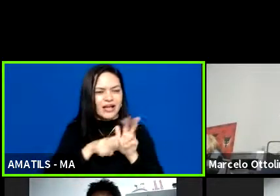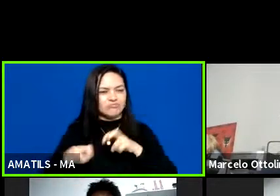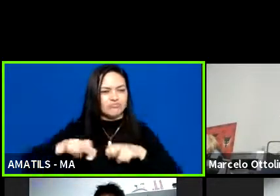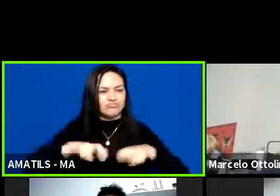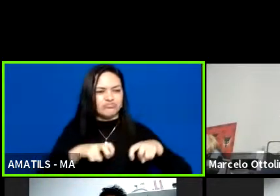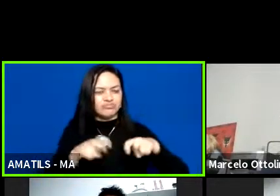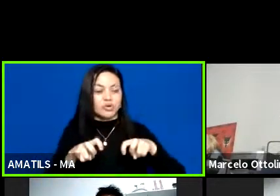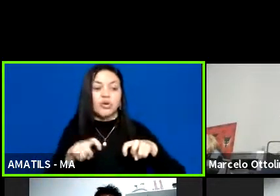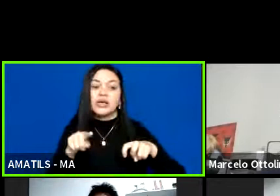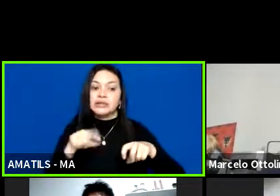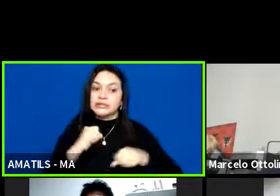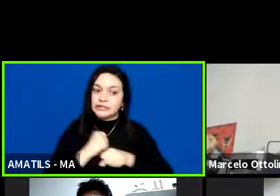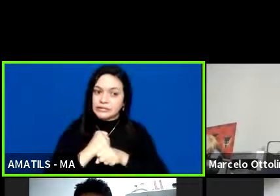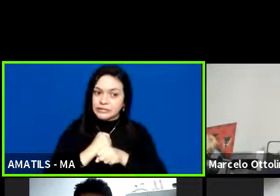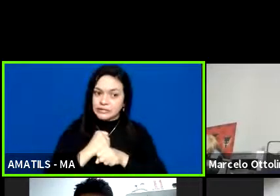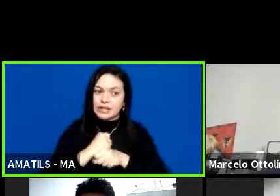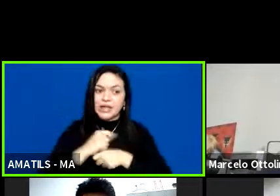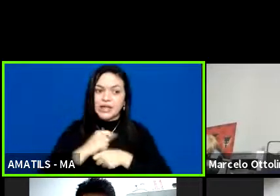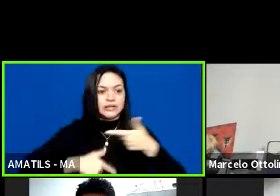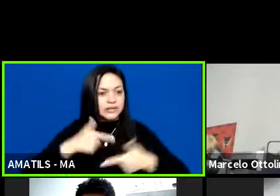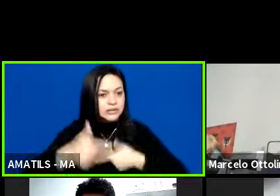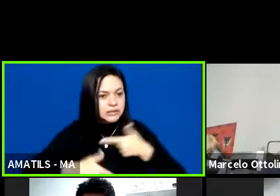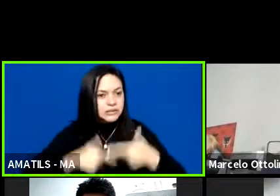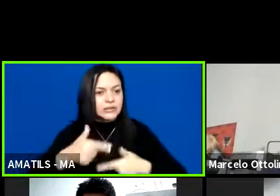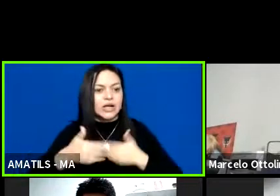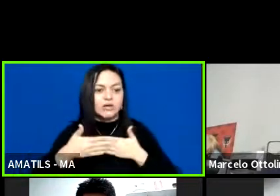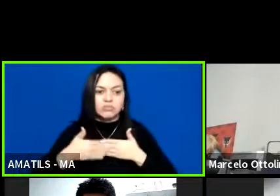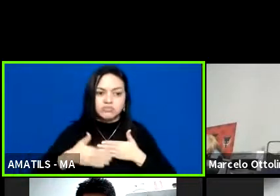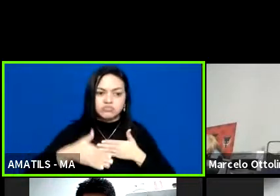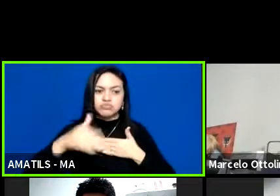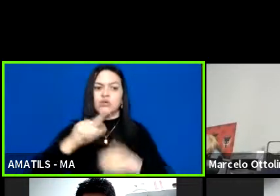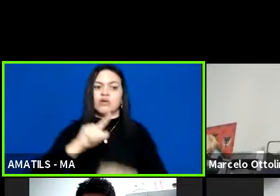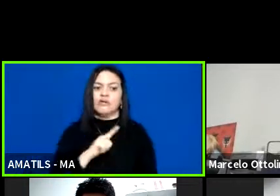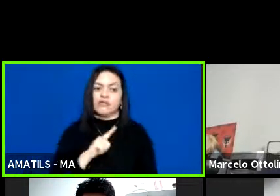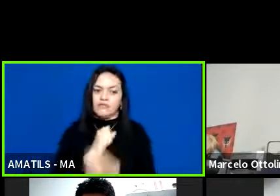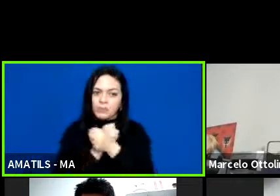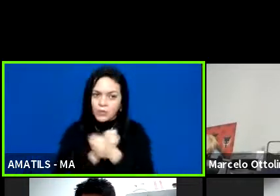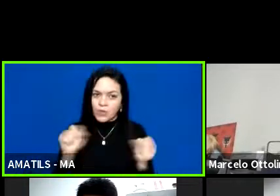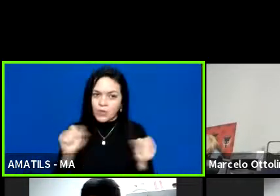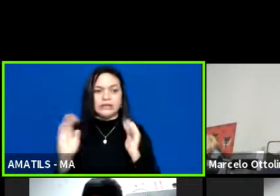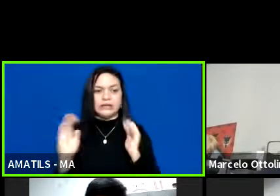desafio durante todo esse período.